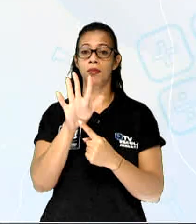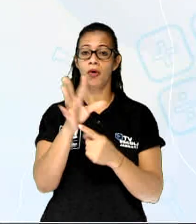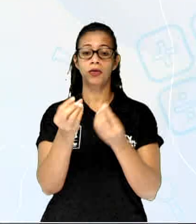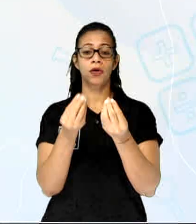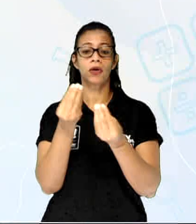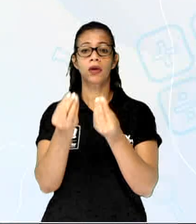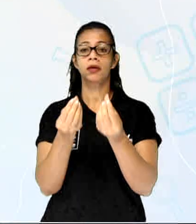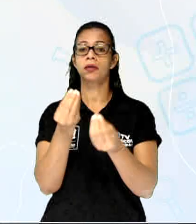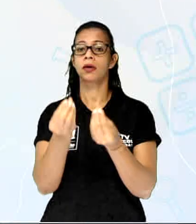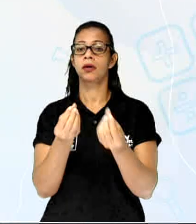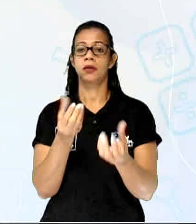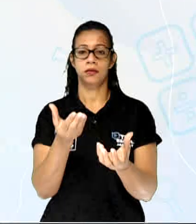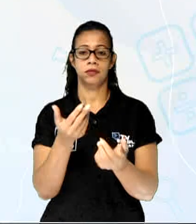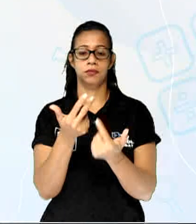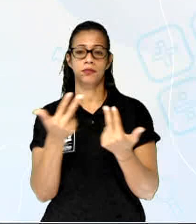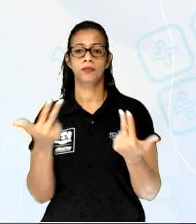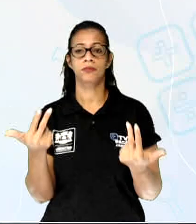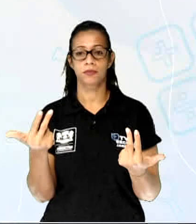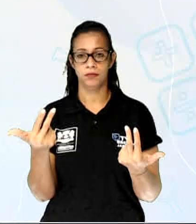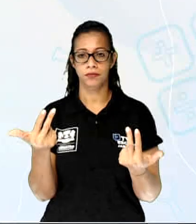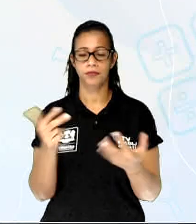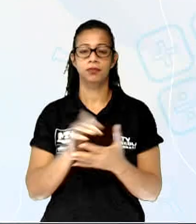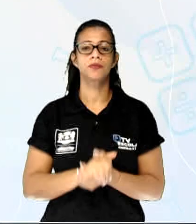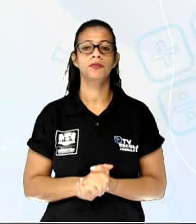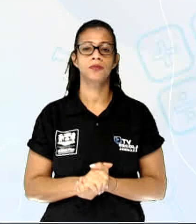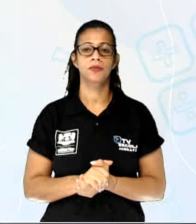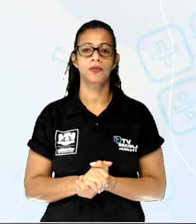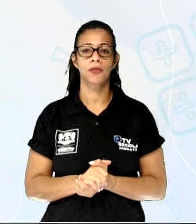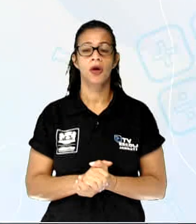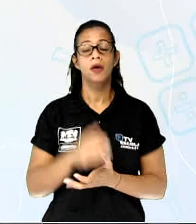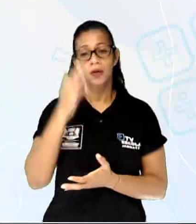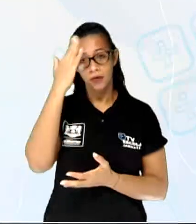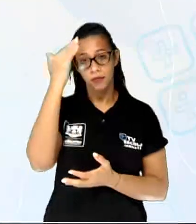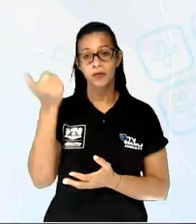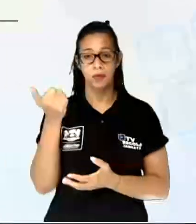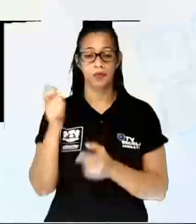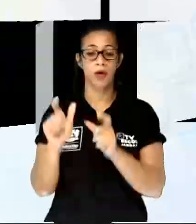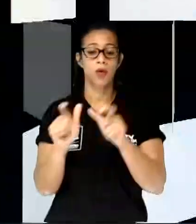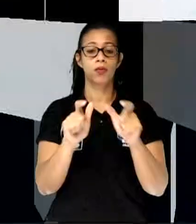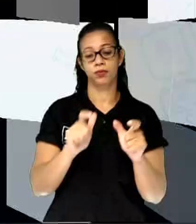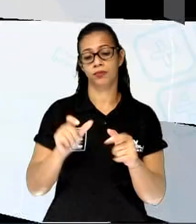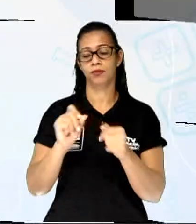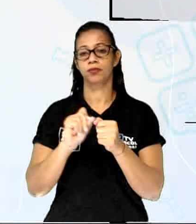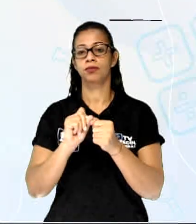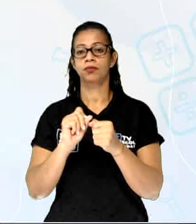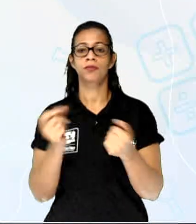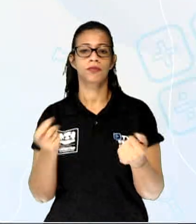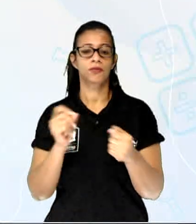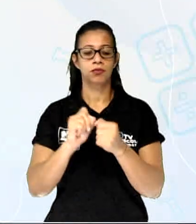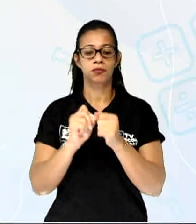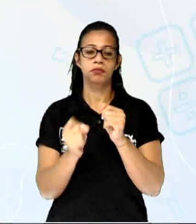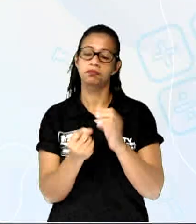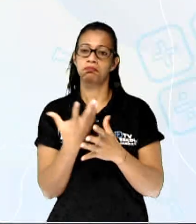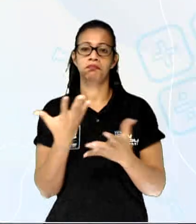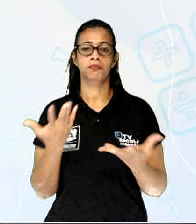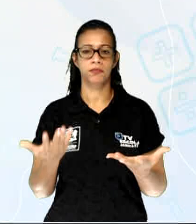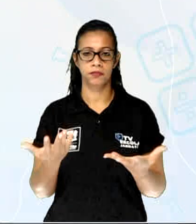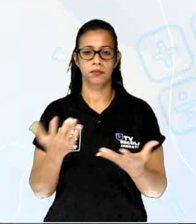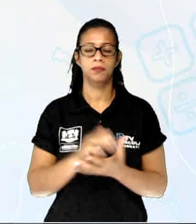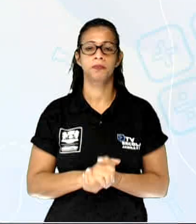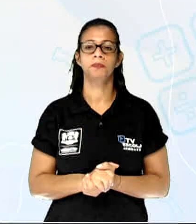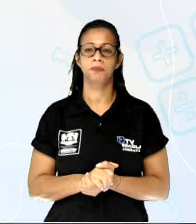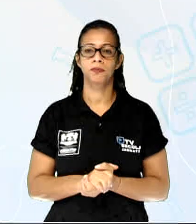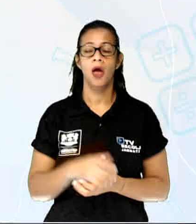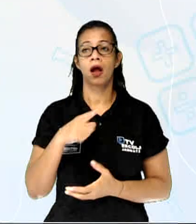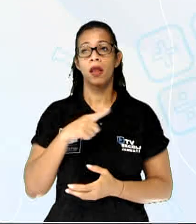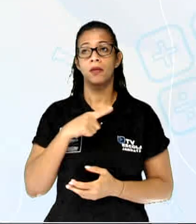administrando. Eles vão saber onde vão fazer cada estratégia governamental. E aí, tem um exemplo na tela